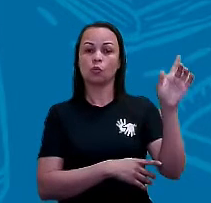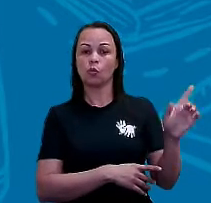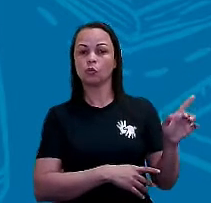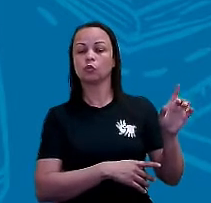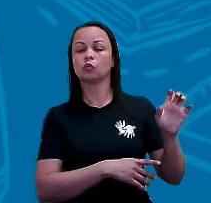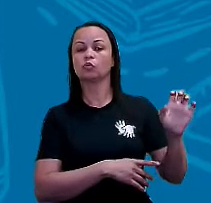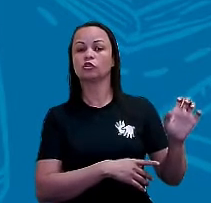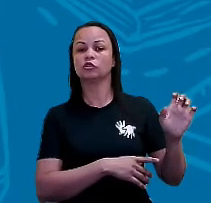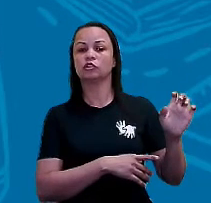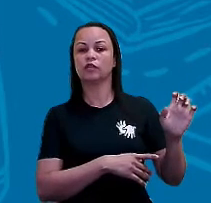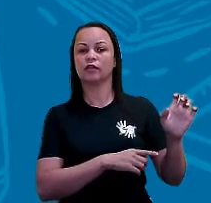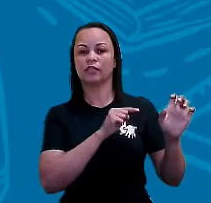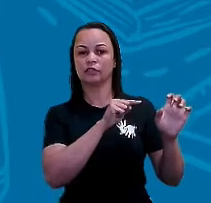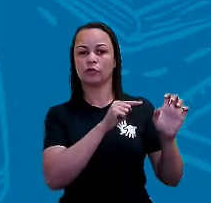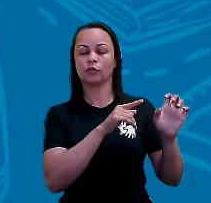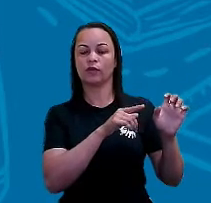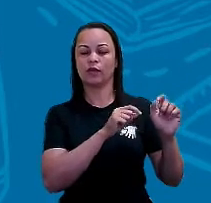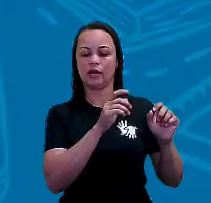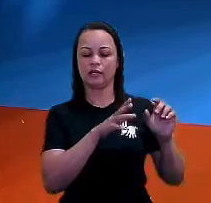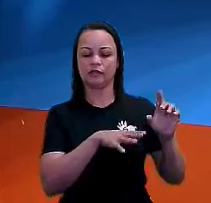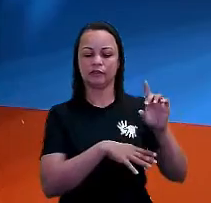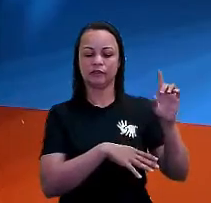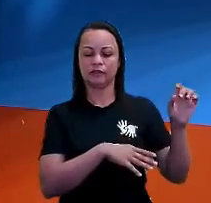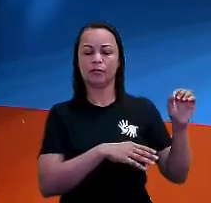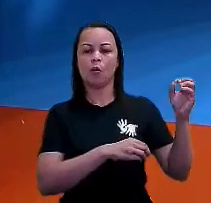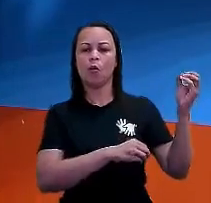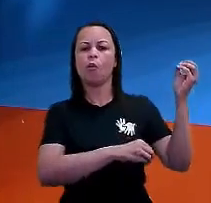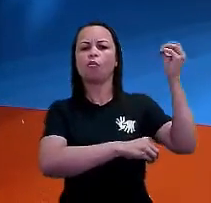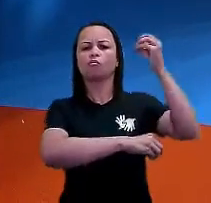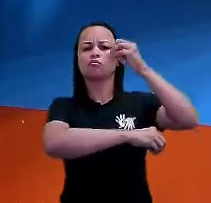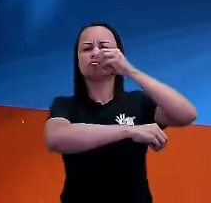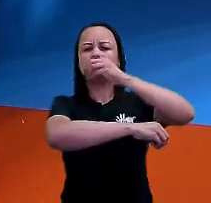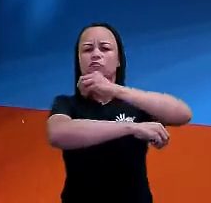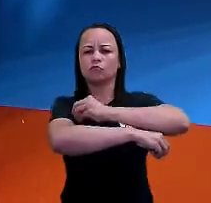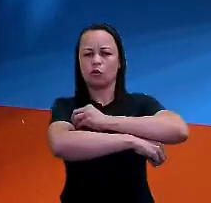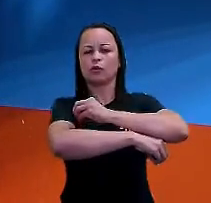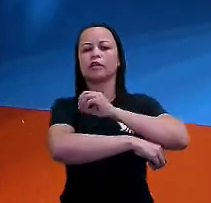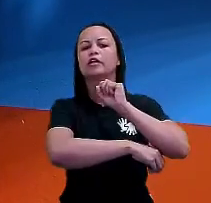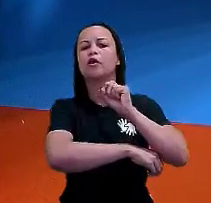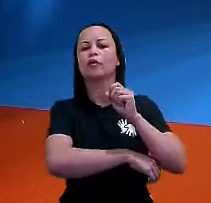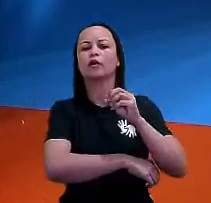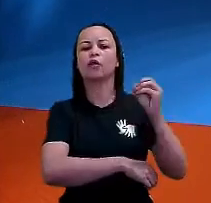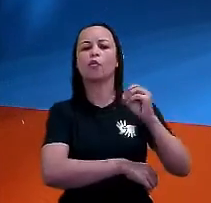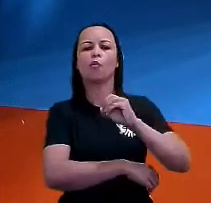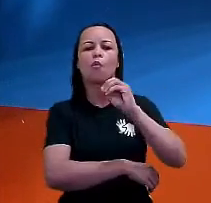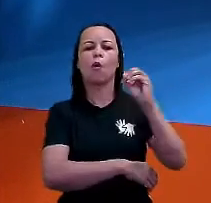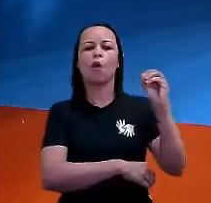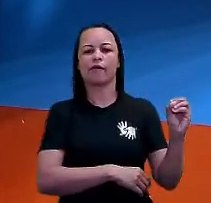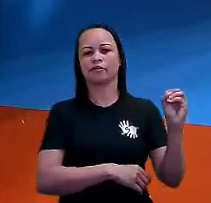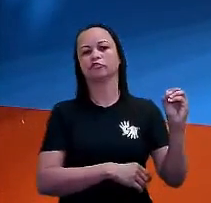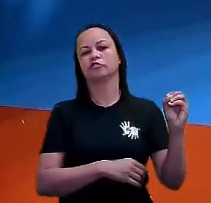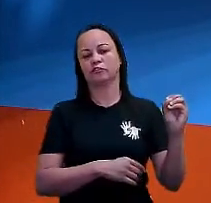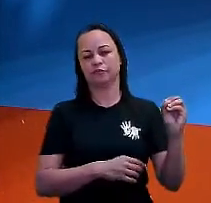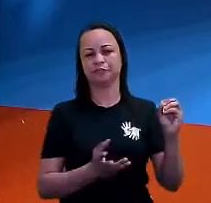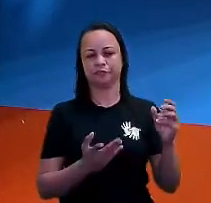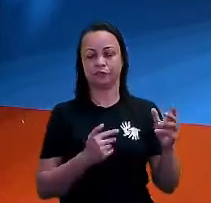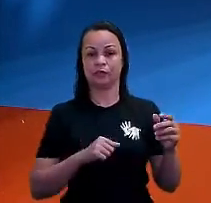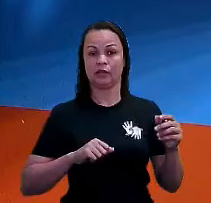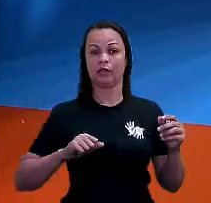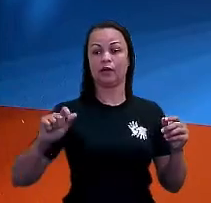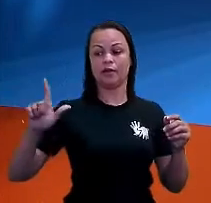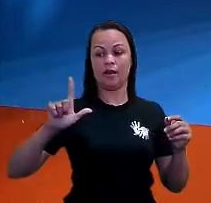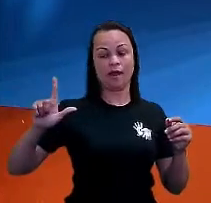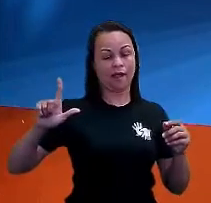ele se põe. Lá para onde ele se põe, que vai ser o oeste, tá certo? Portanto, o braço direito para o